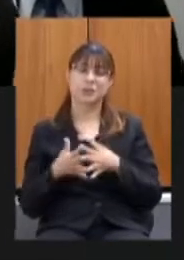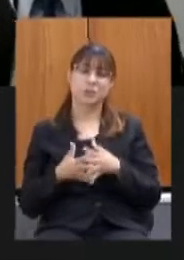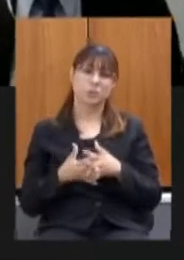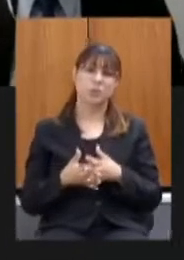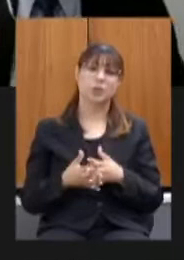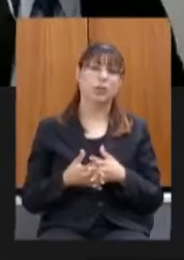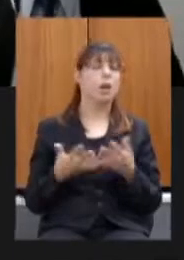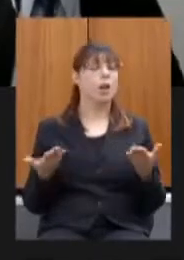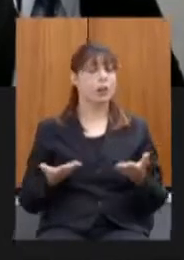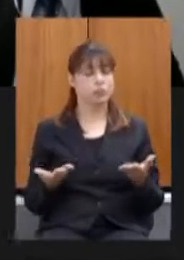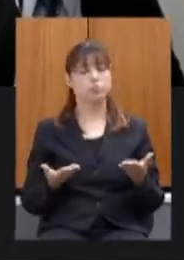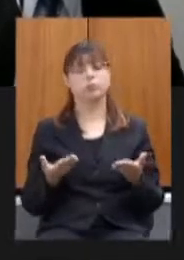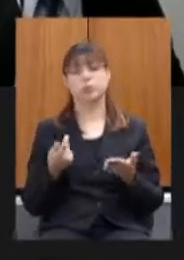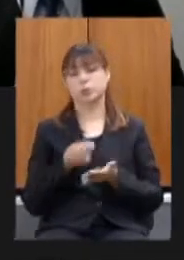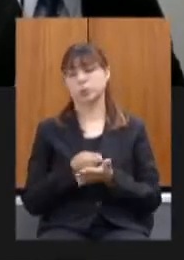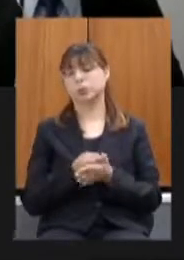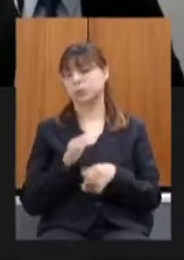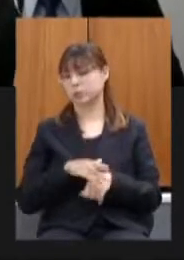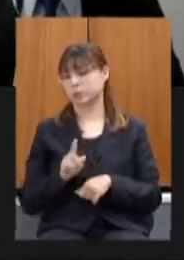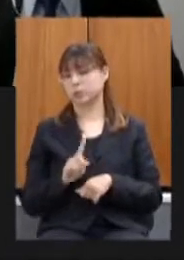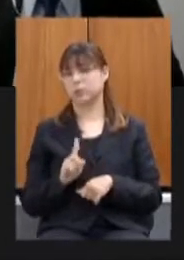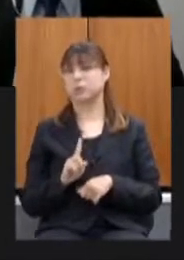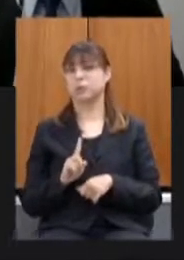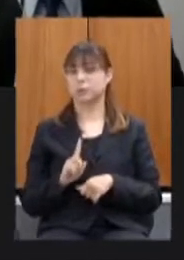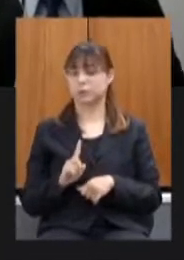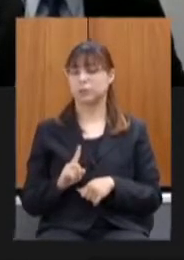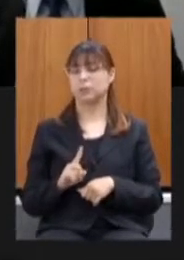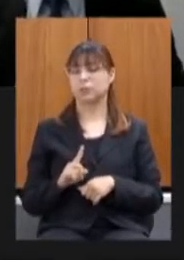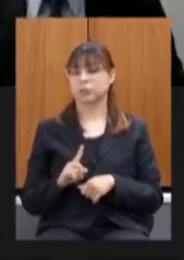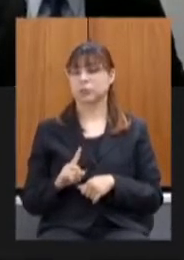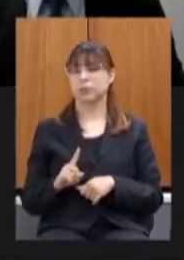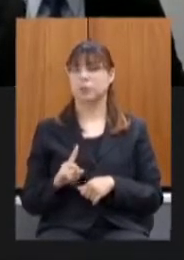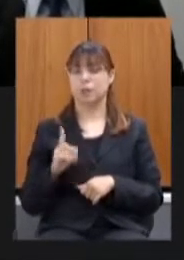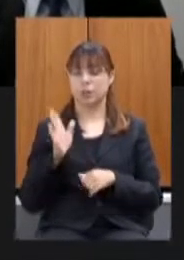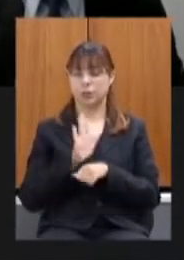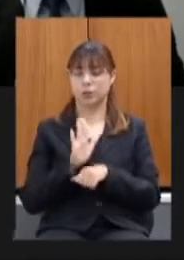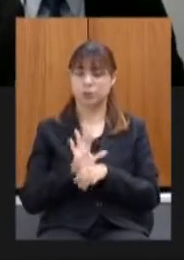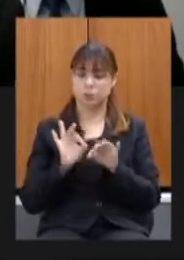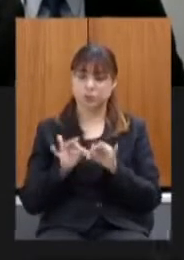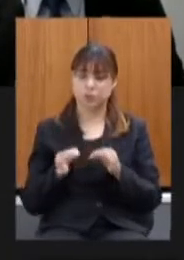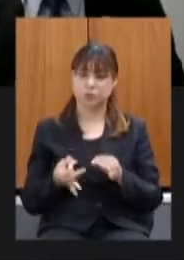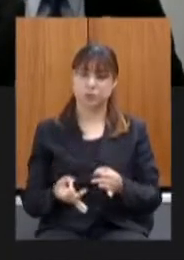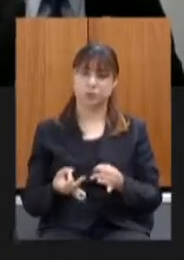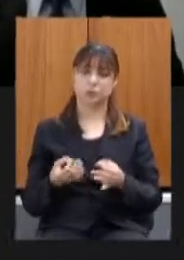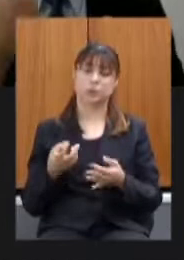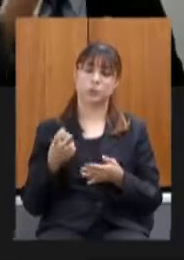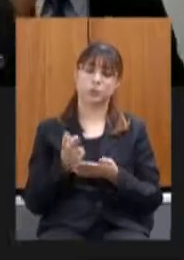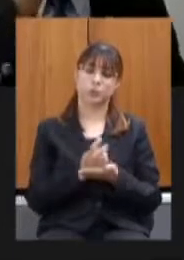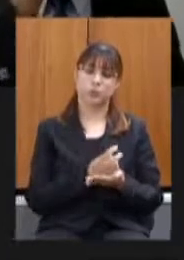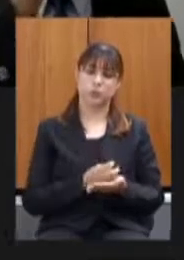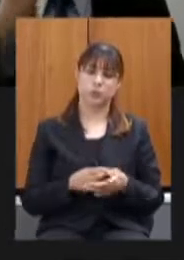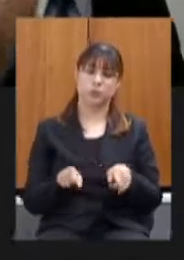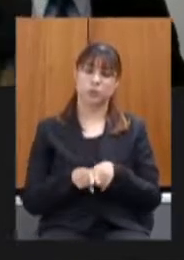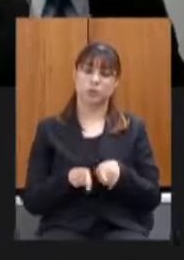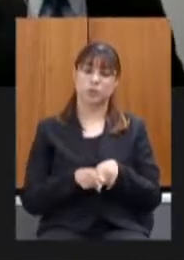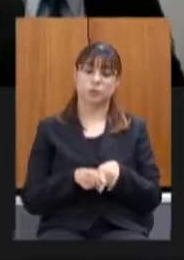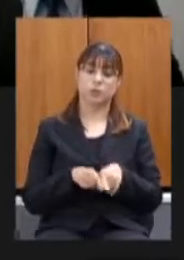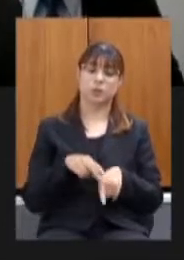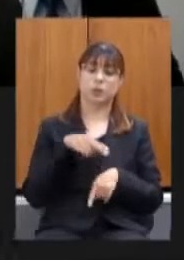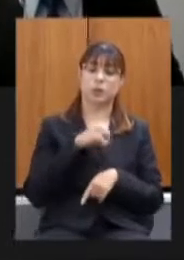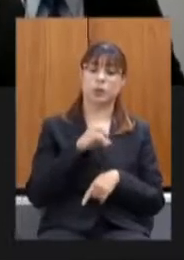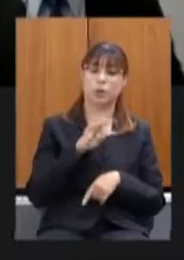desobrigação mais uma ação de simplificação tributária a nota fiscal avulsa